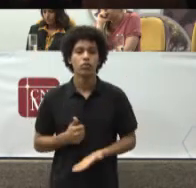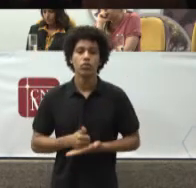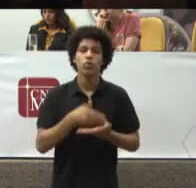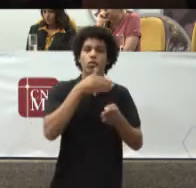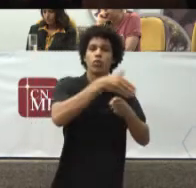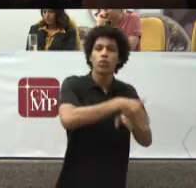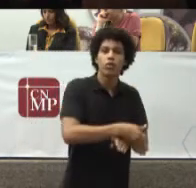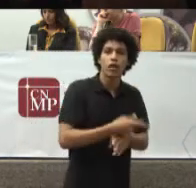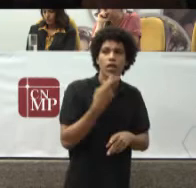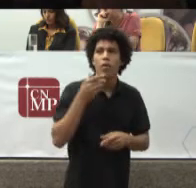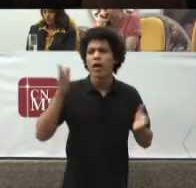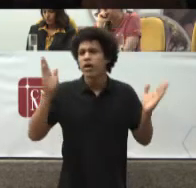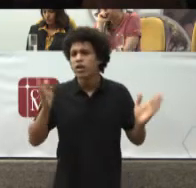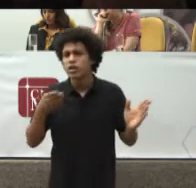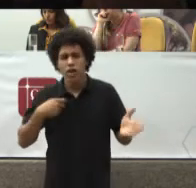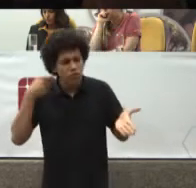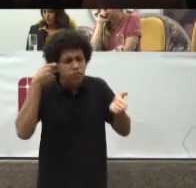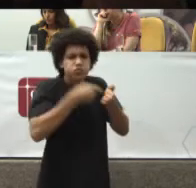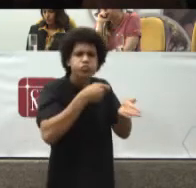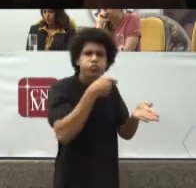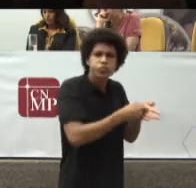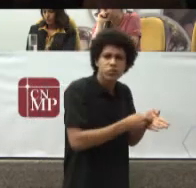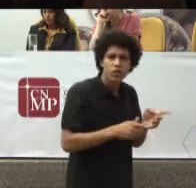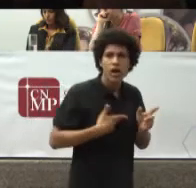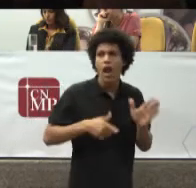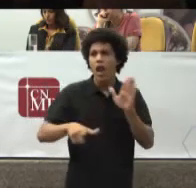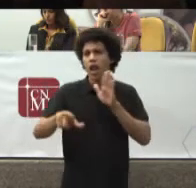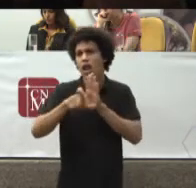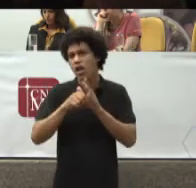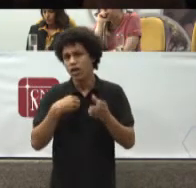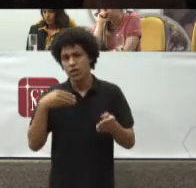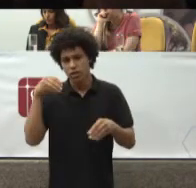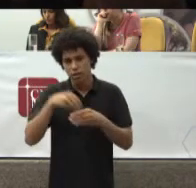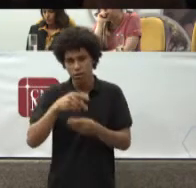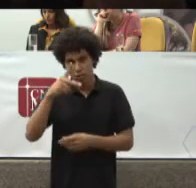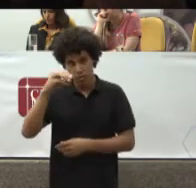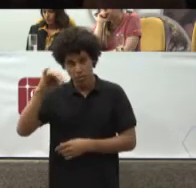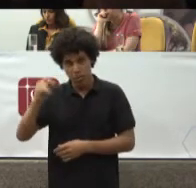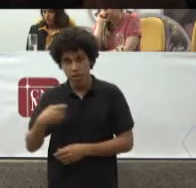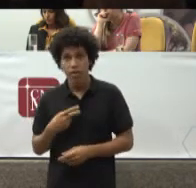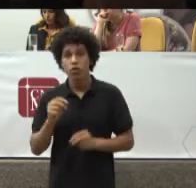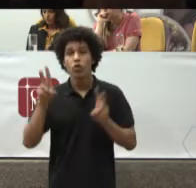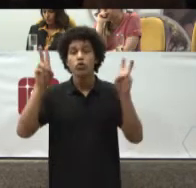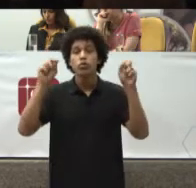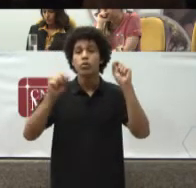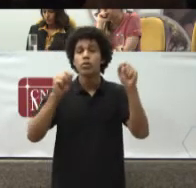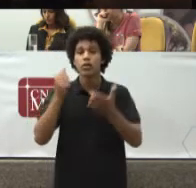A Do MP Do Na ação Civil Pública Para a questão De medicamento